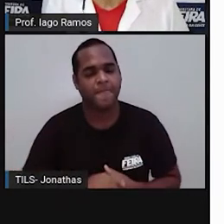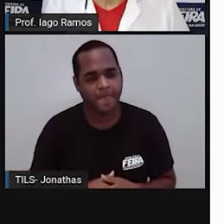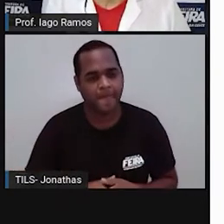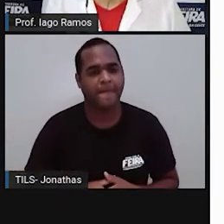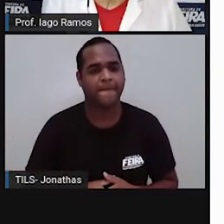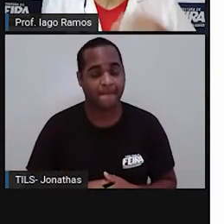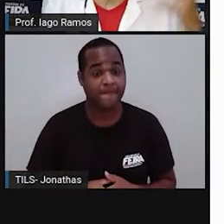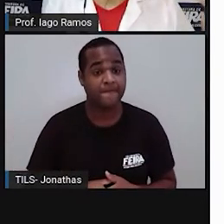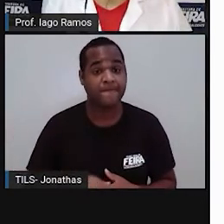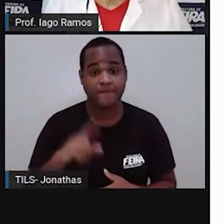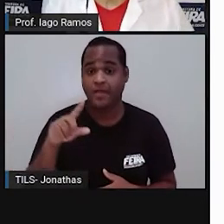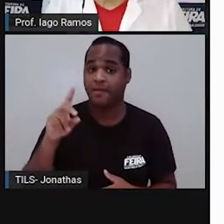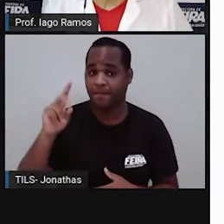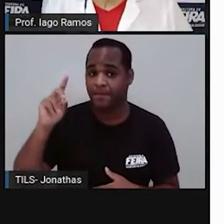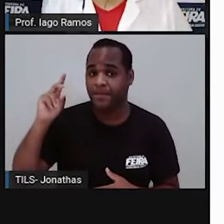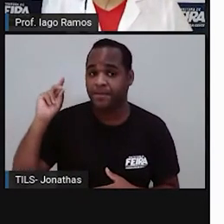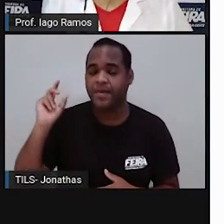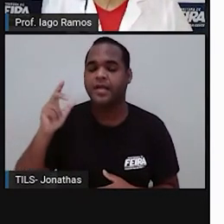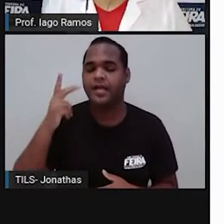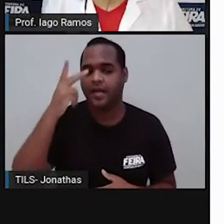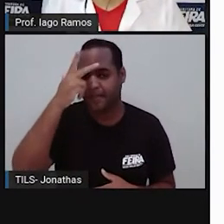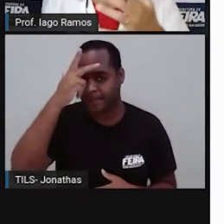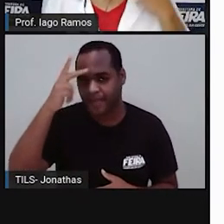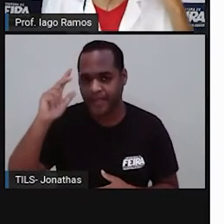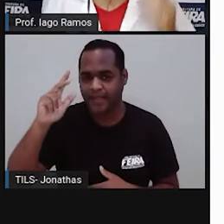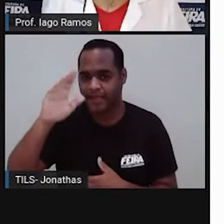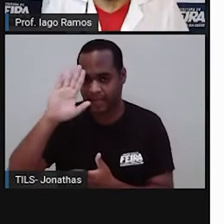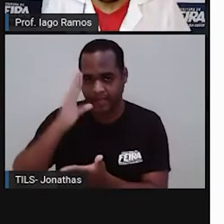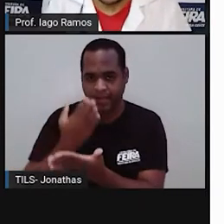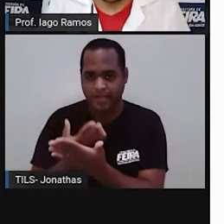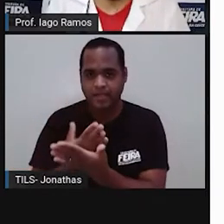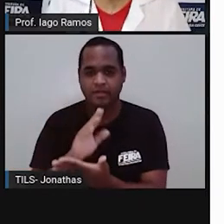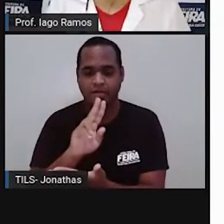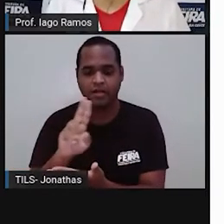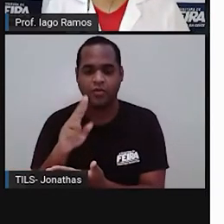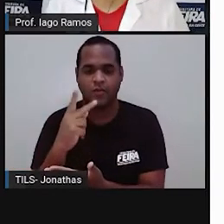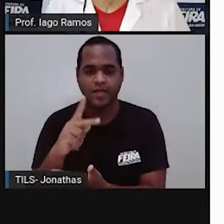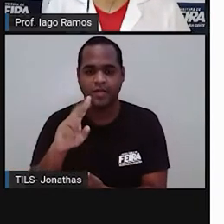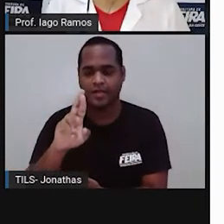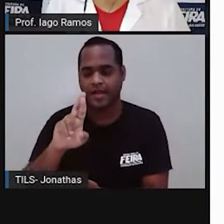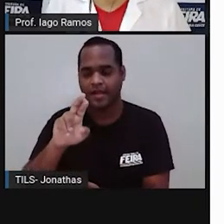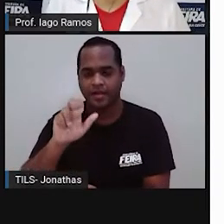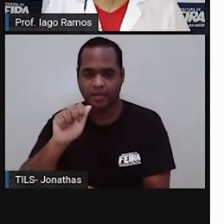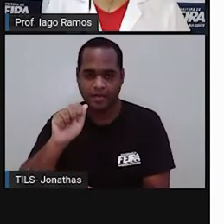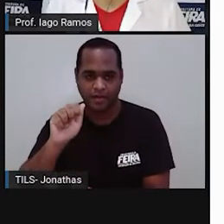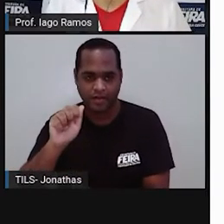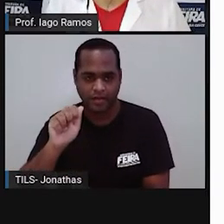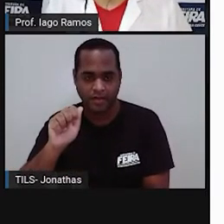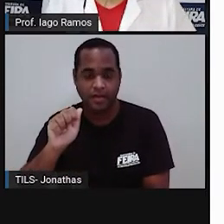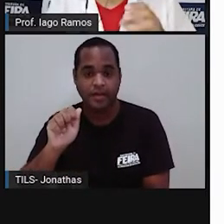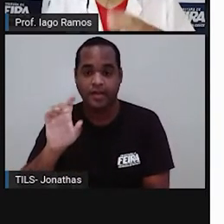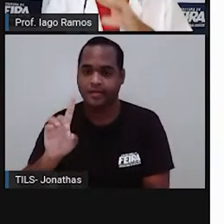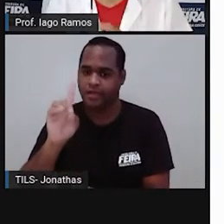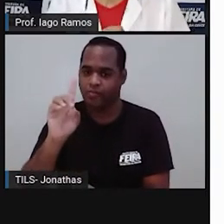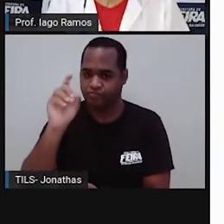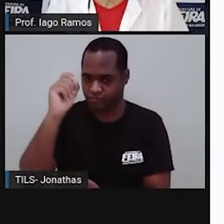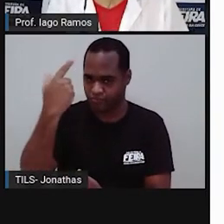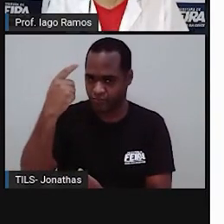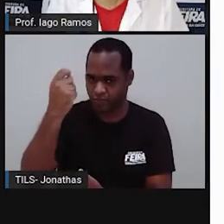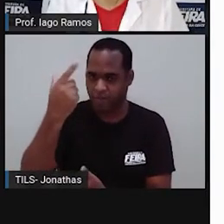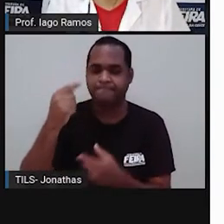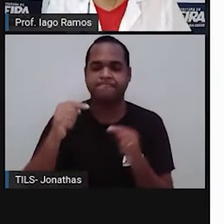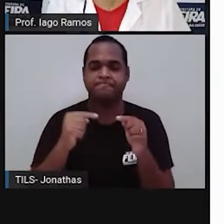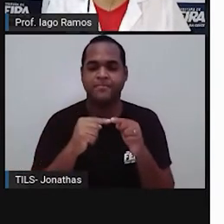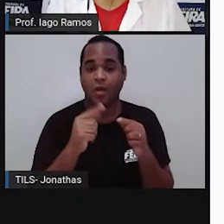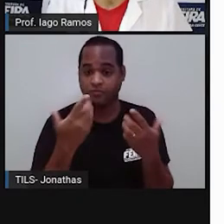né, que lá na antiguidade os egípcios chamavam de Ra, né? Ra era o deus do sol. Então, essas pirâmides foram